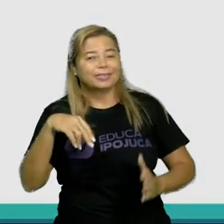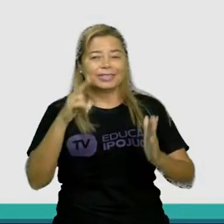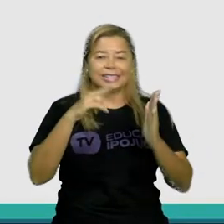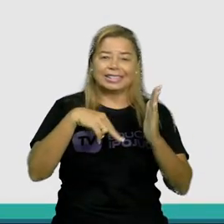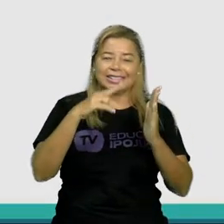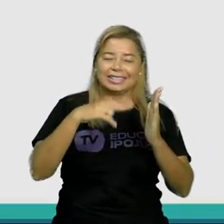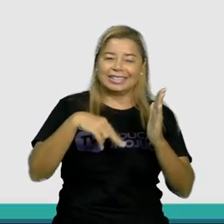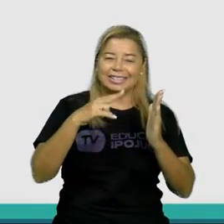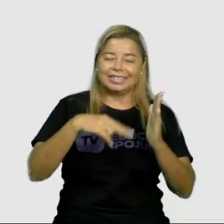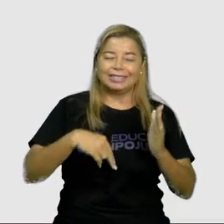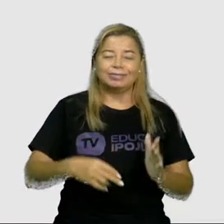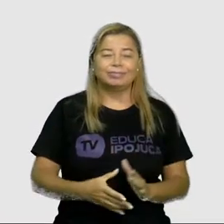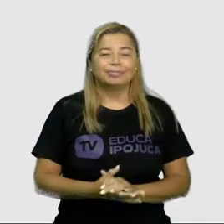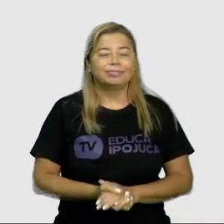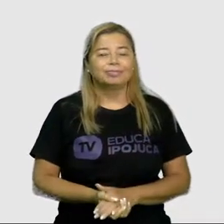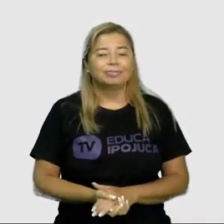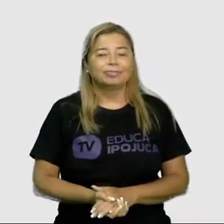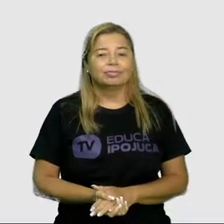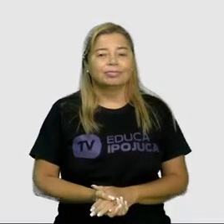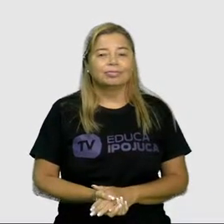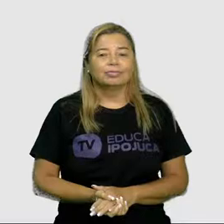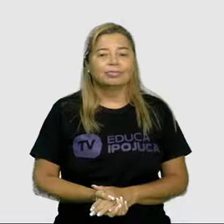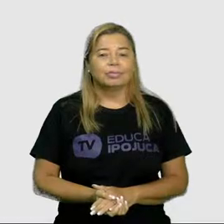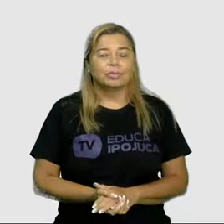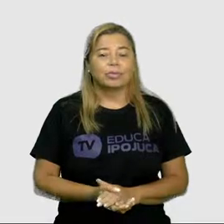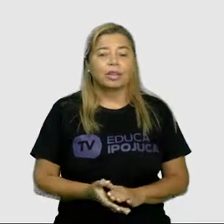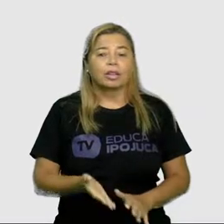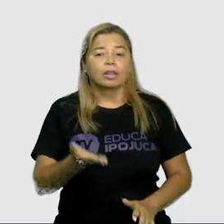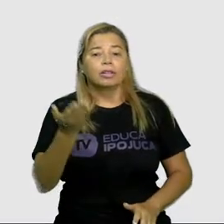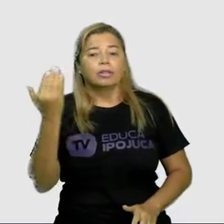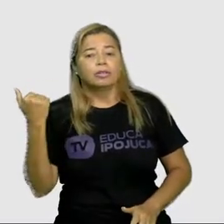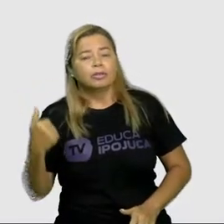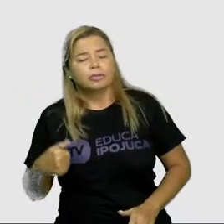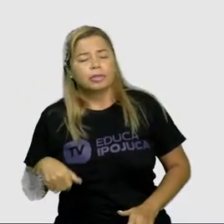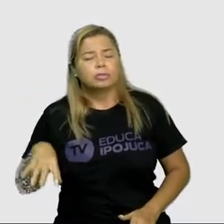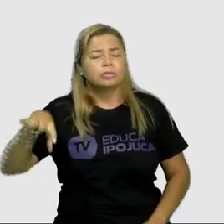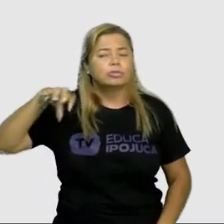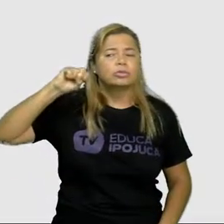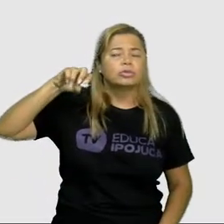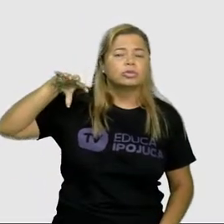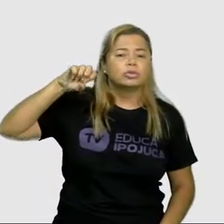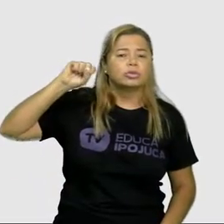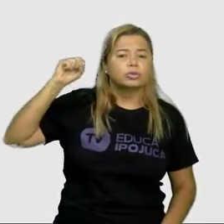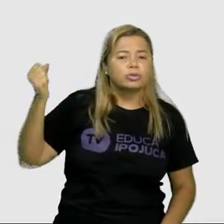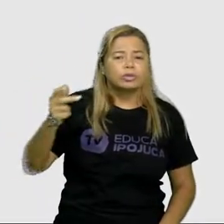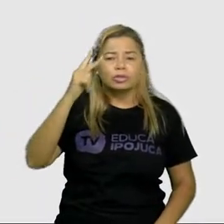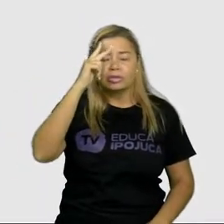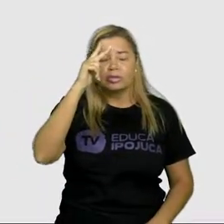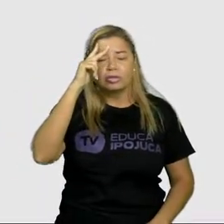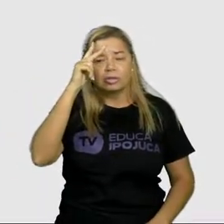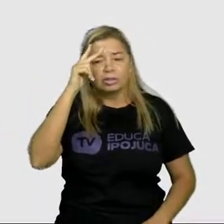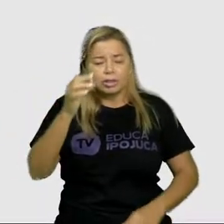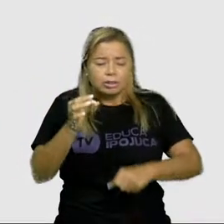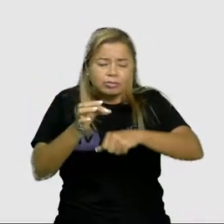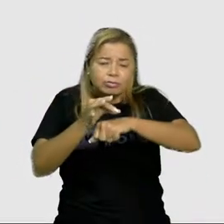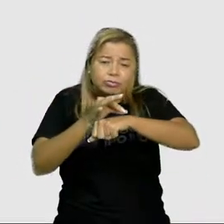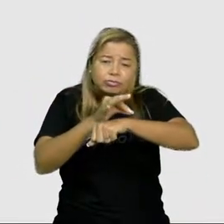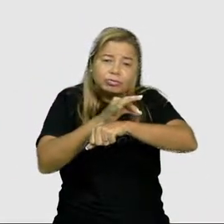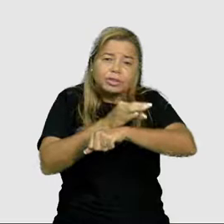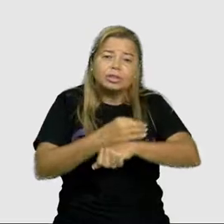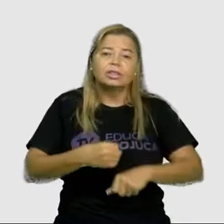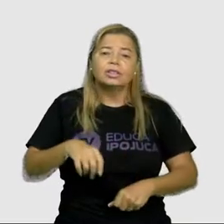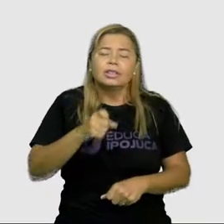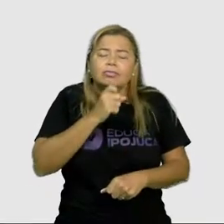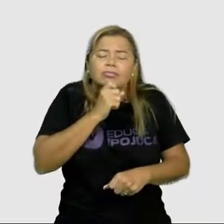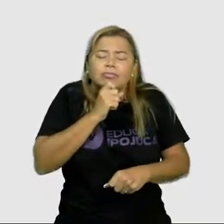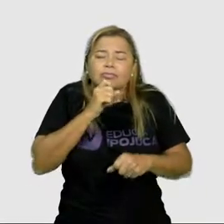nossa leitura, vamos escutar a historinha, a formiguinha e neve e com isso você vai